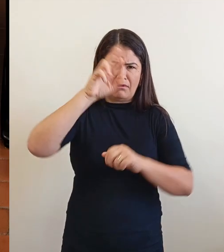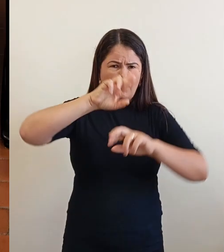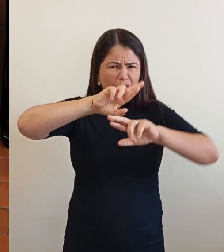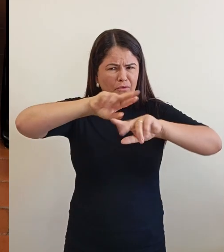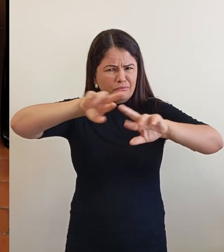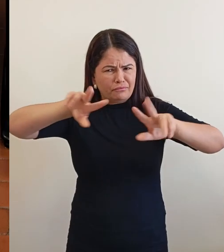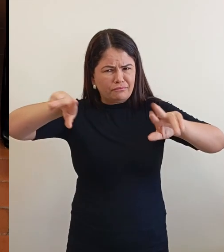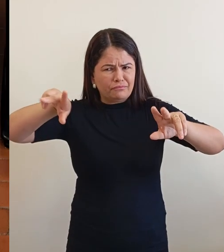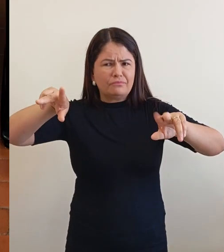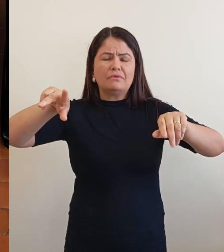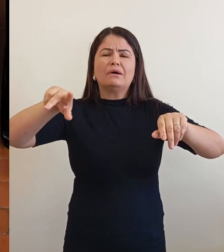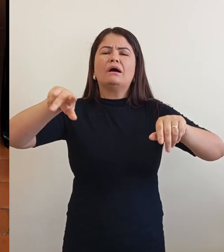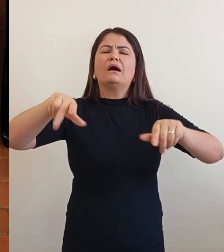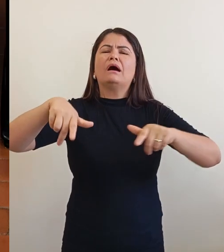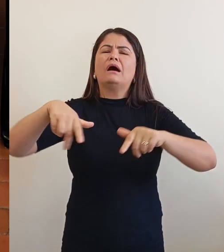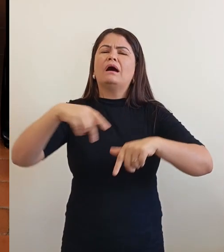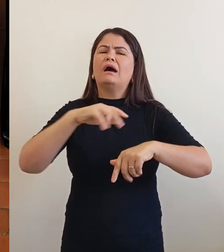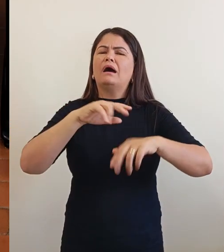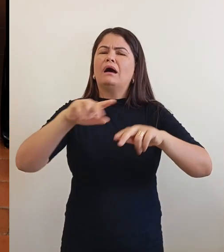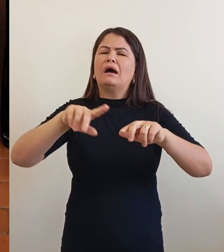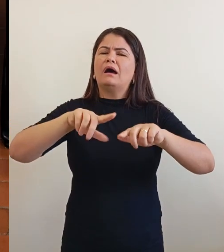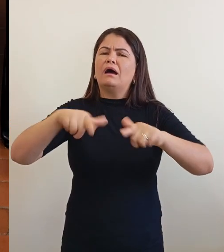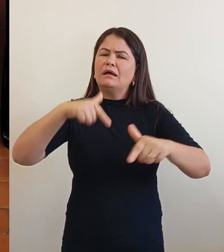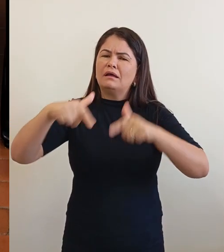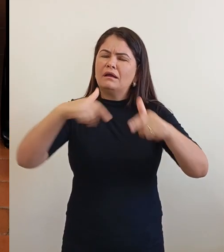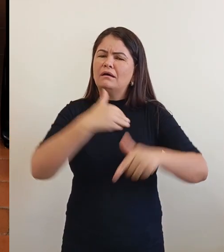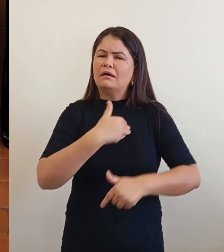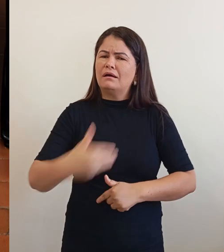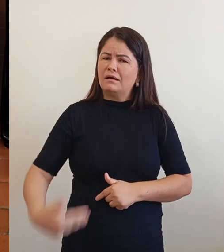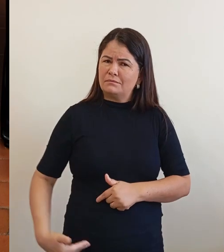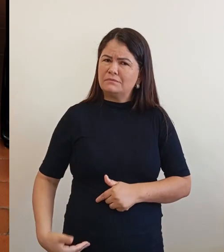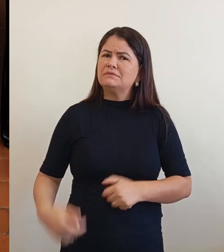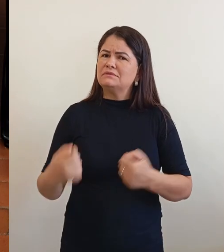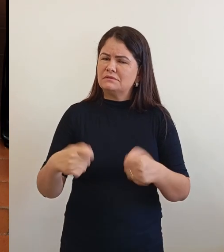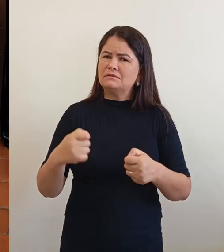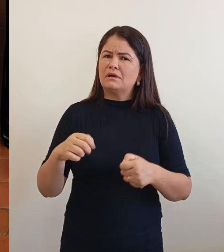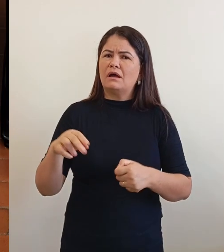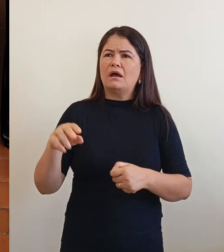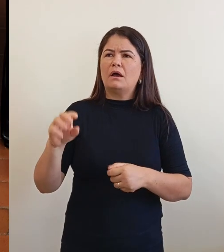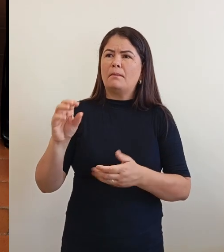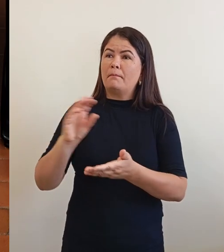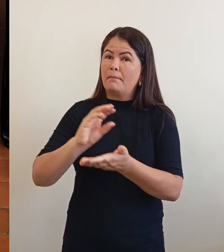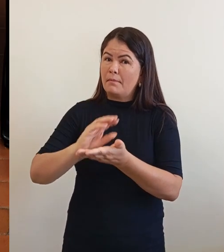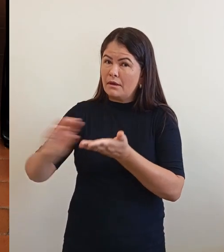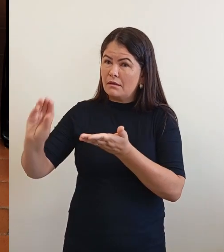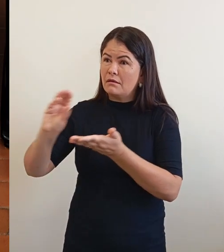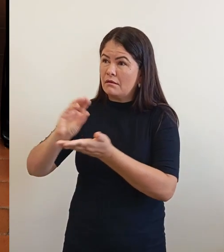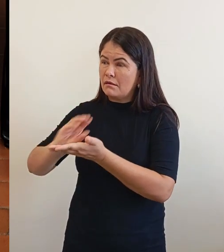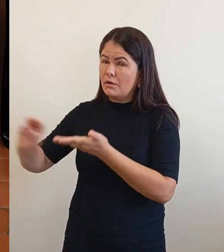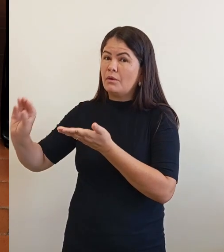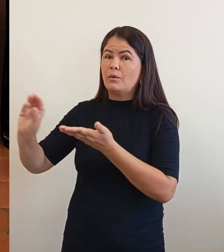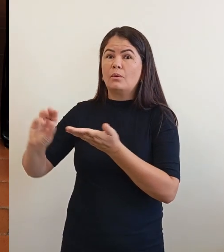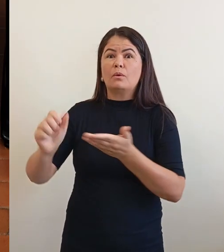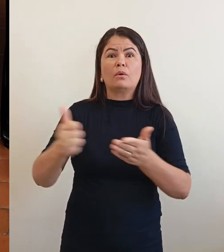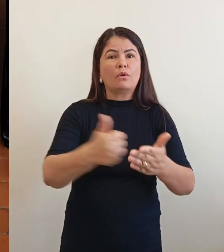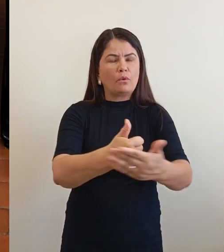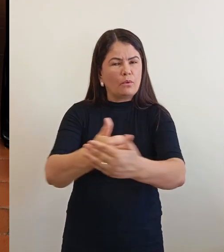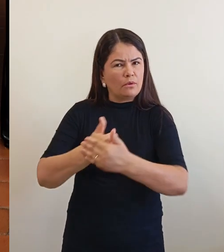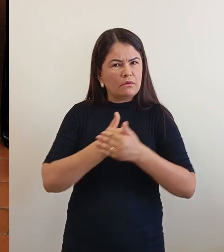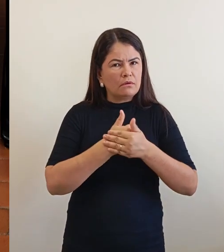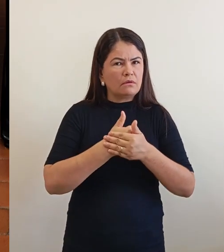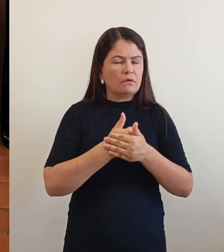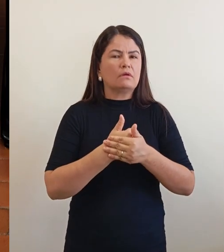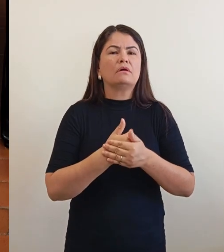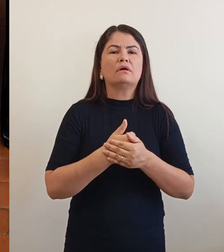Mas sim pegar a arrecadação que tem e acolher as pessoas que precisam de ser acolhido.